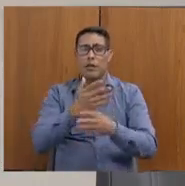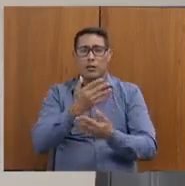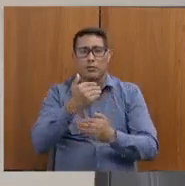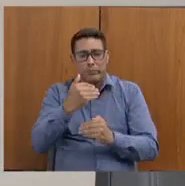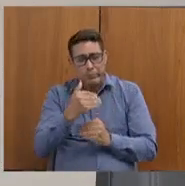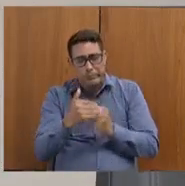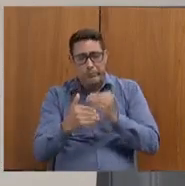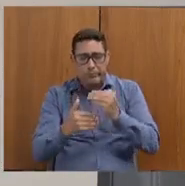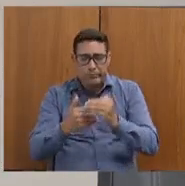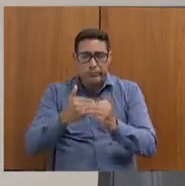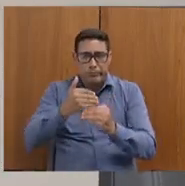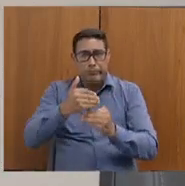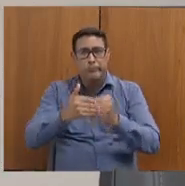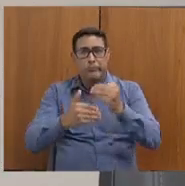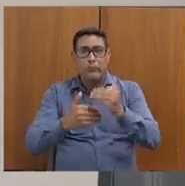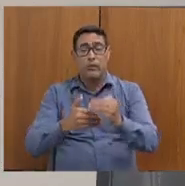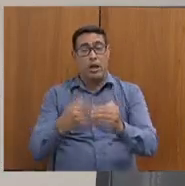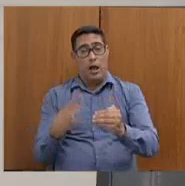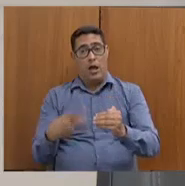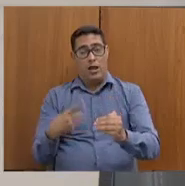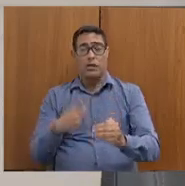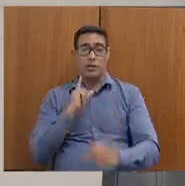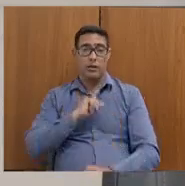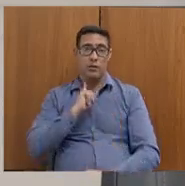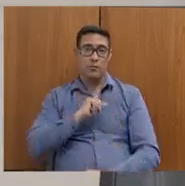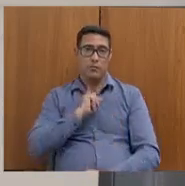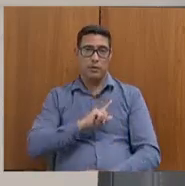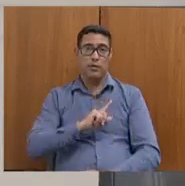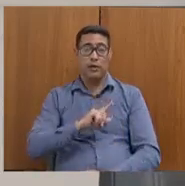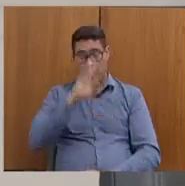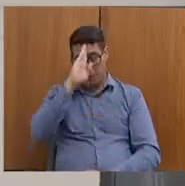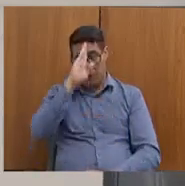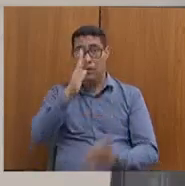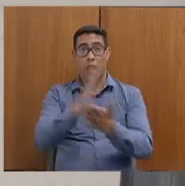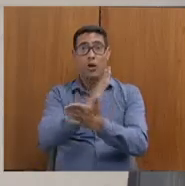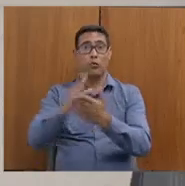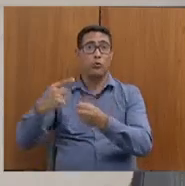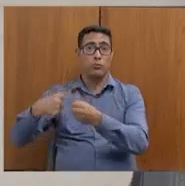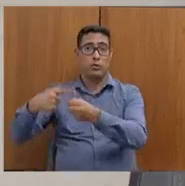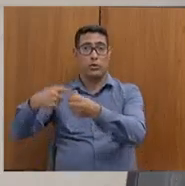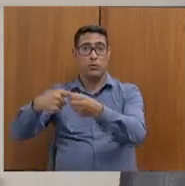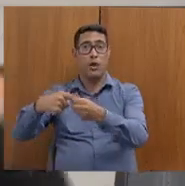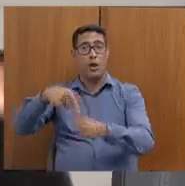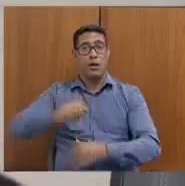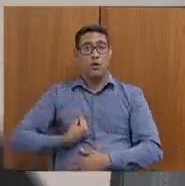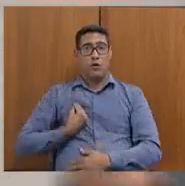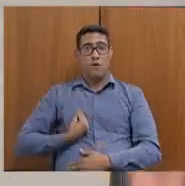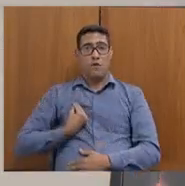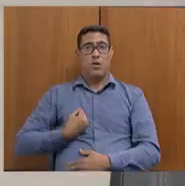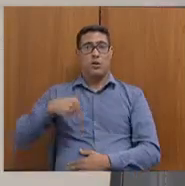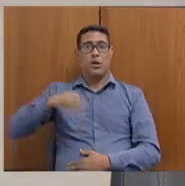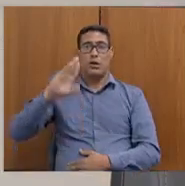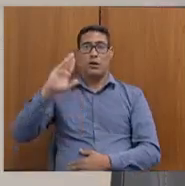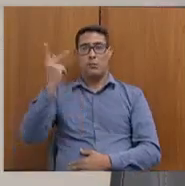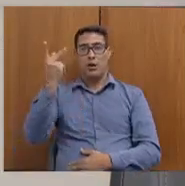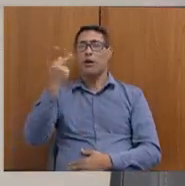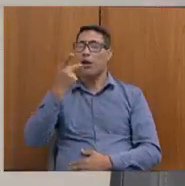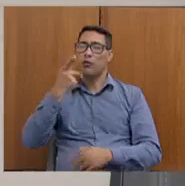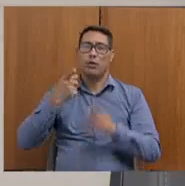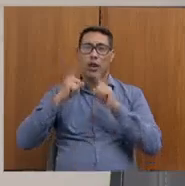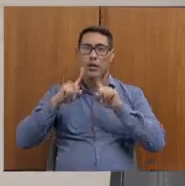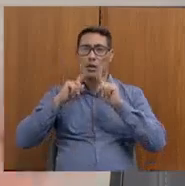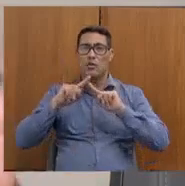no governo de Minas Gerais, em relação a, inclusive, municípios. Eu sou do município de Belo Horizonte e, com todas as críticas que eu tenho para a gestão,